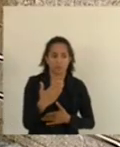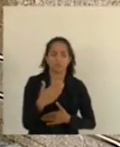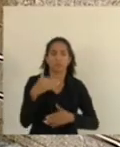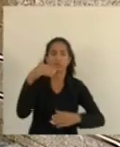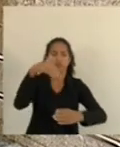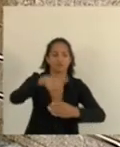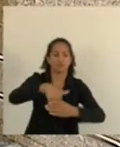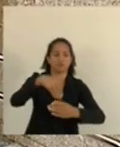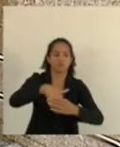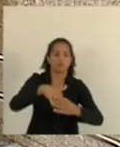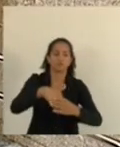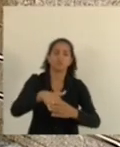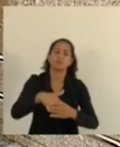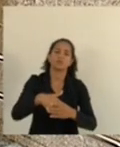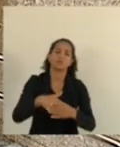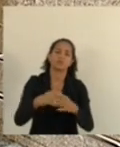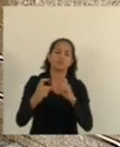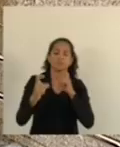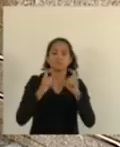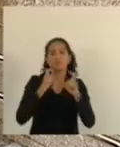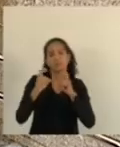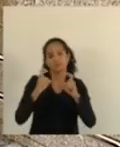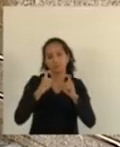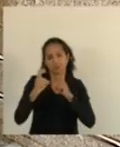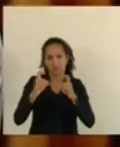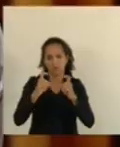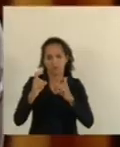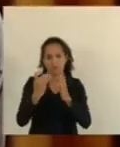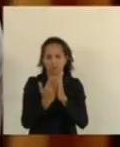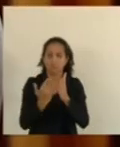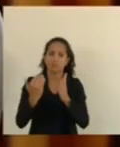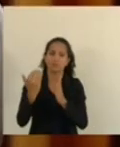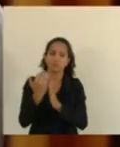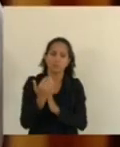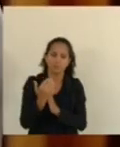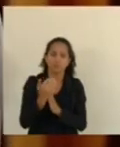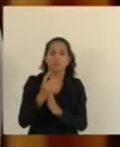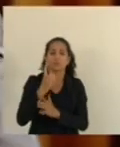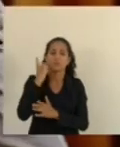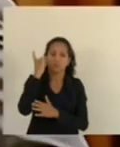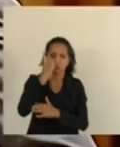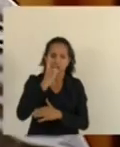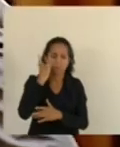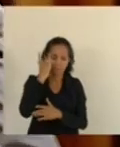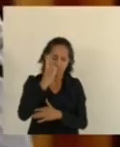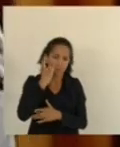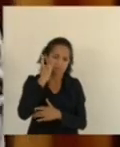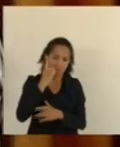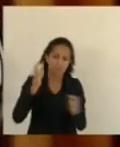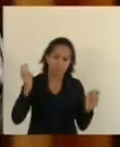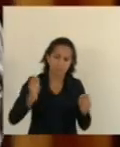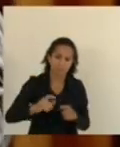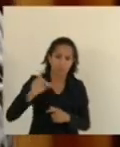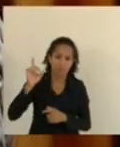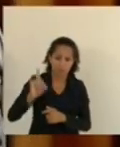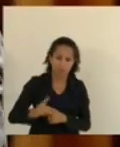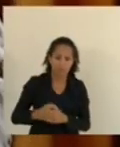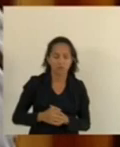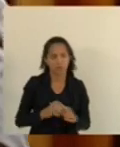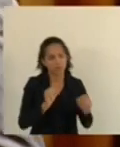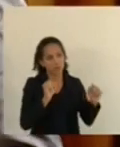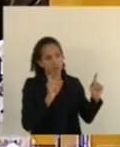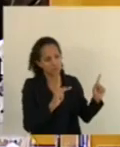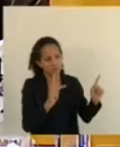votação a prorrogação da sessão para que todos os deputados tenham o direito de fala já que se encerra daqui a dez minutos. Ok,